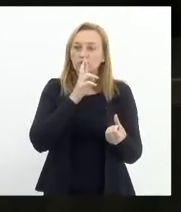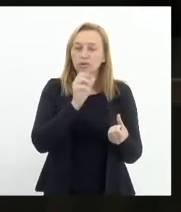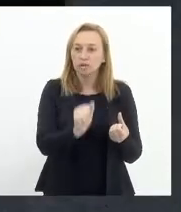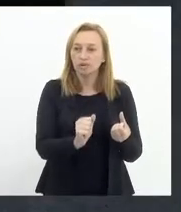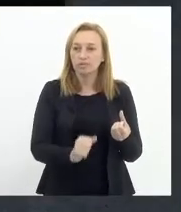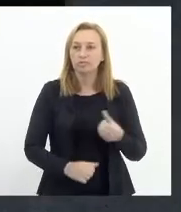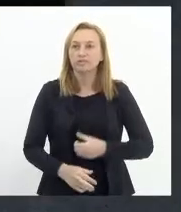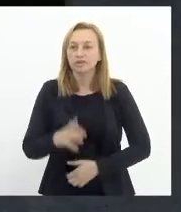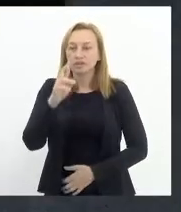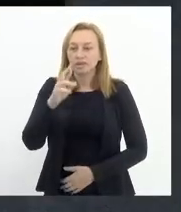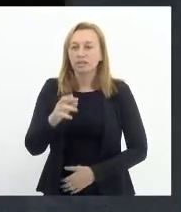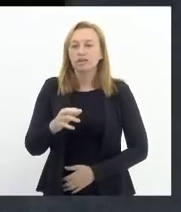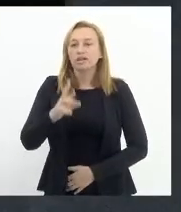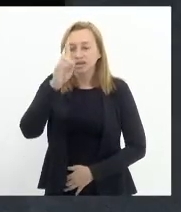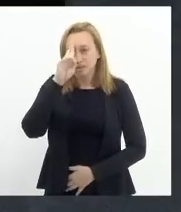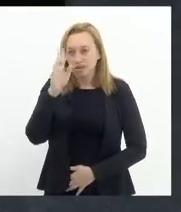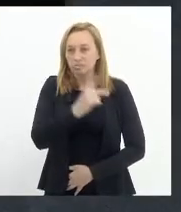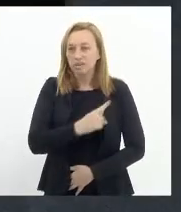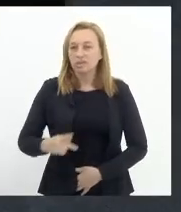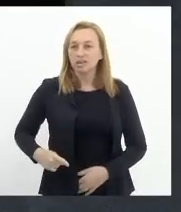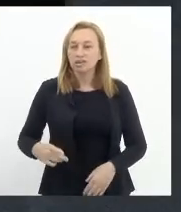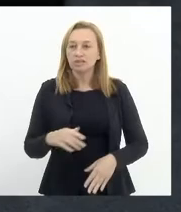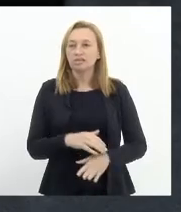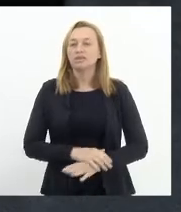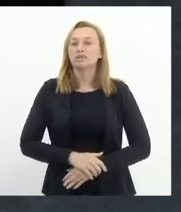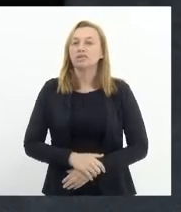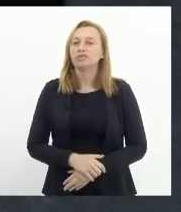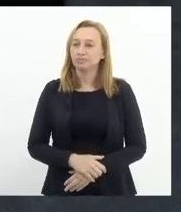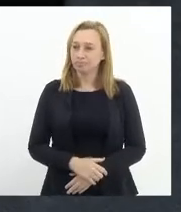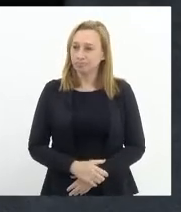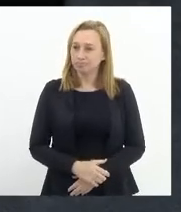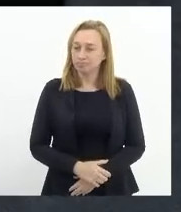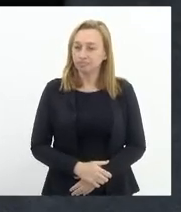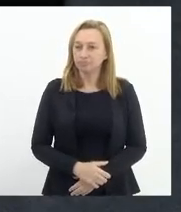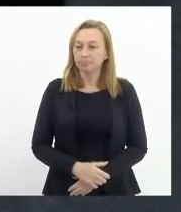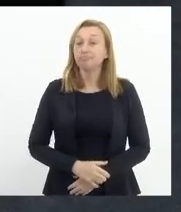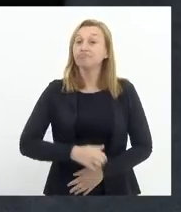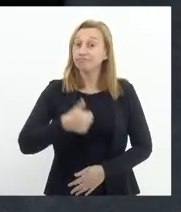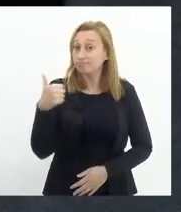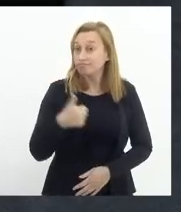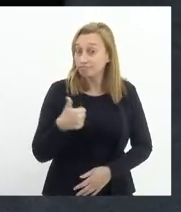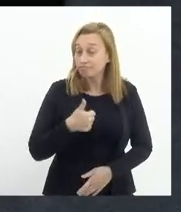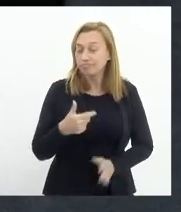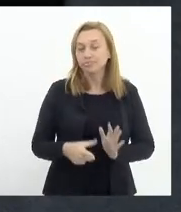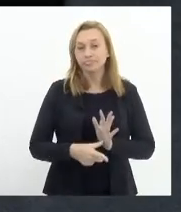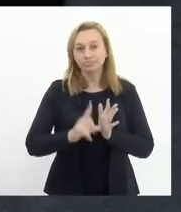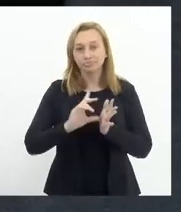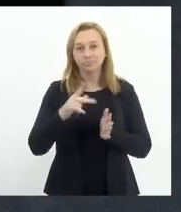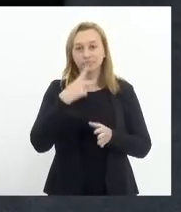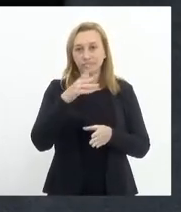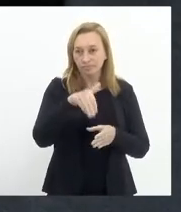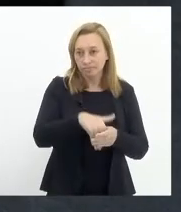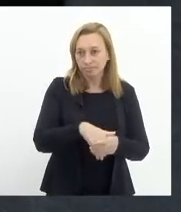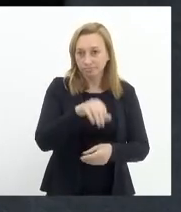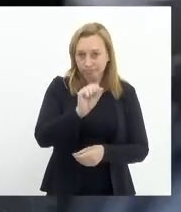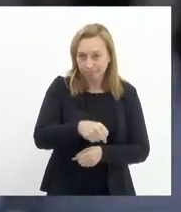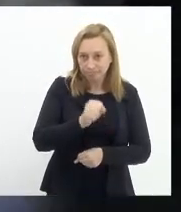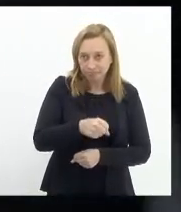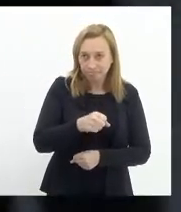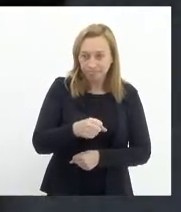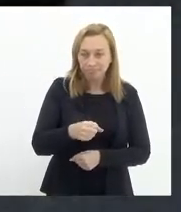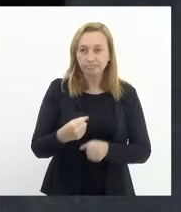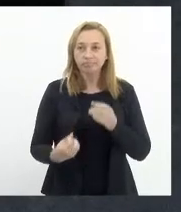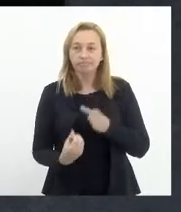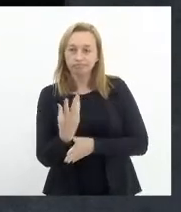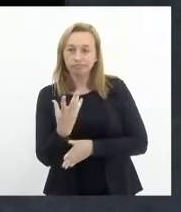Senhor presidente, senhoras e senhores, eu venho aqui fazer, primeiramente, antes de declarar o meu voto favorável, que eu sou autora